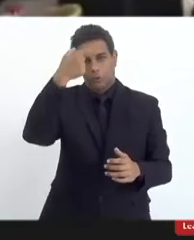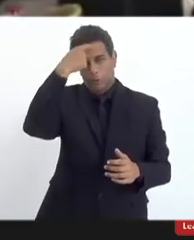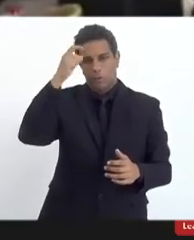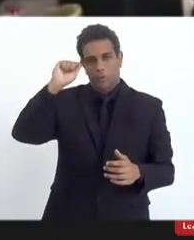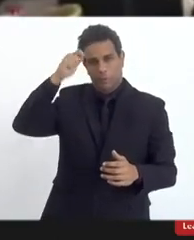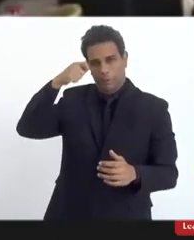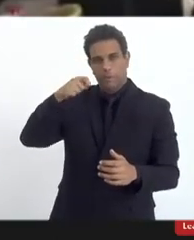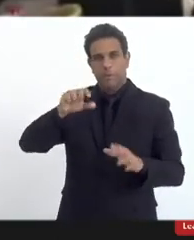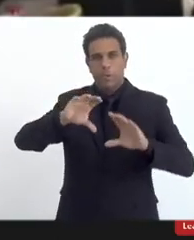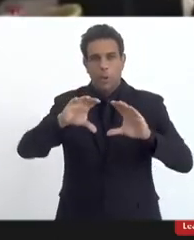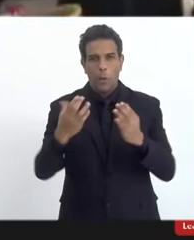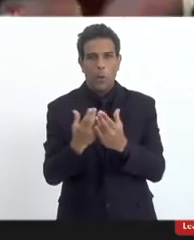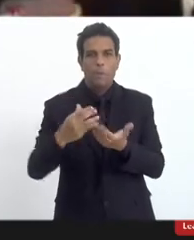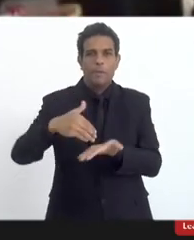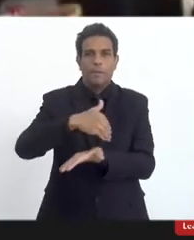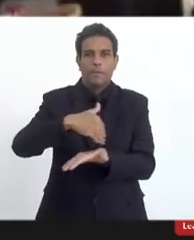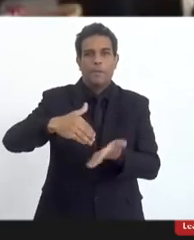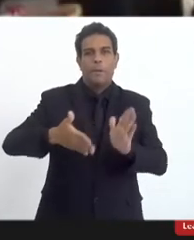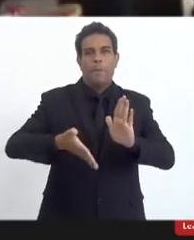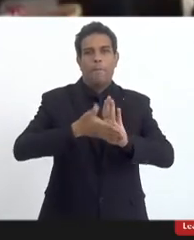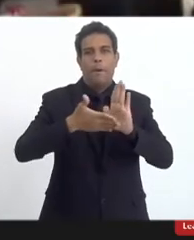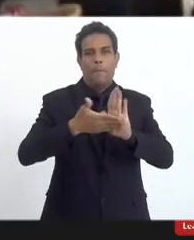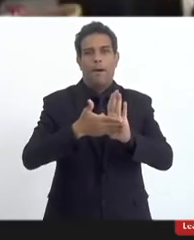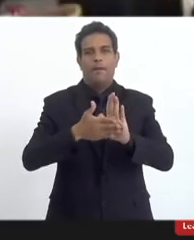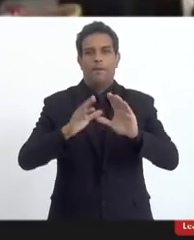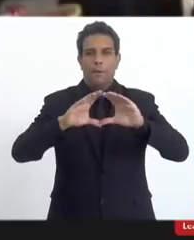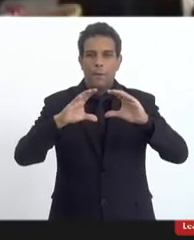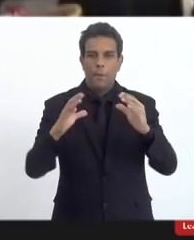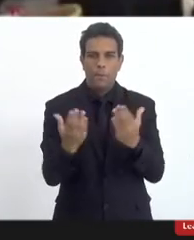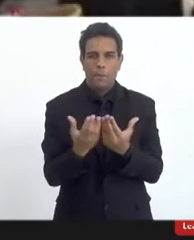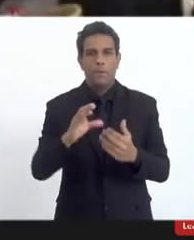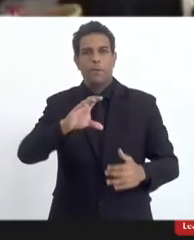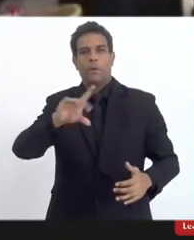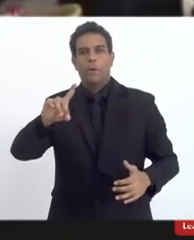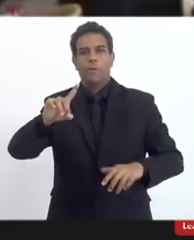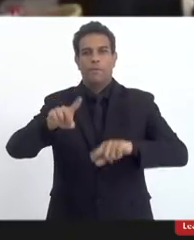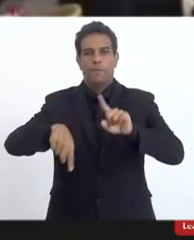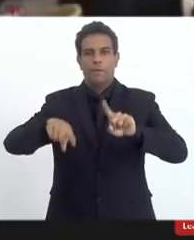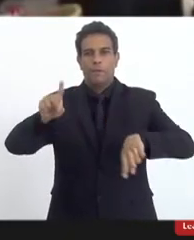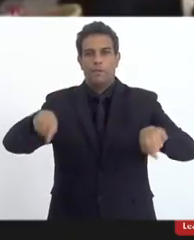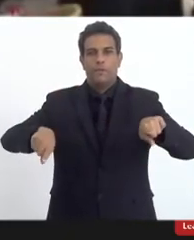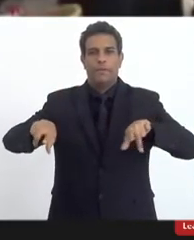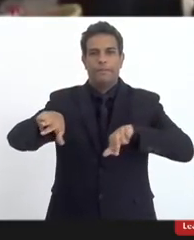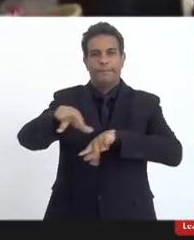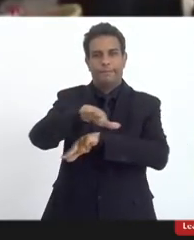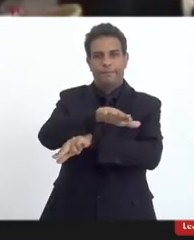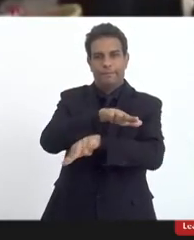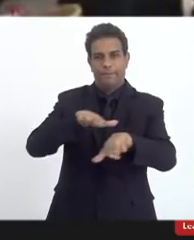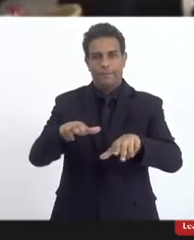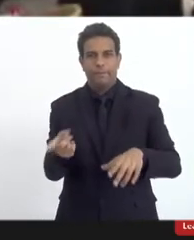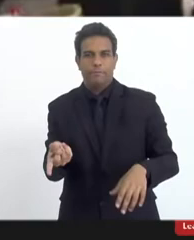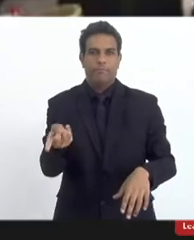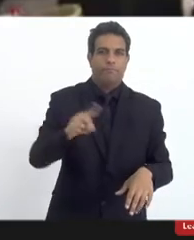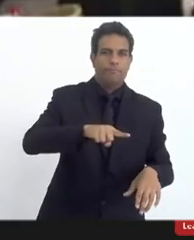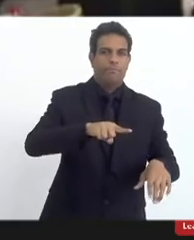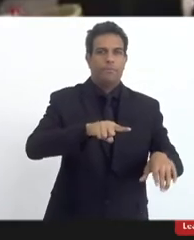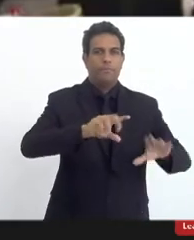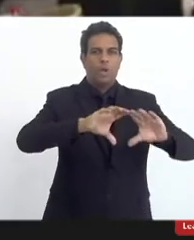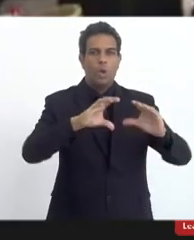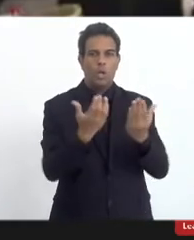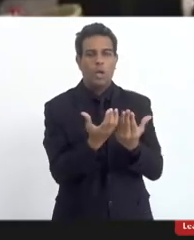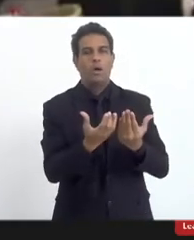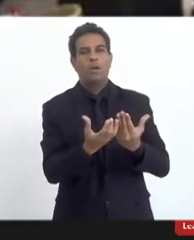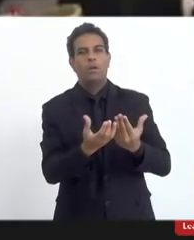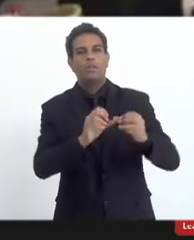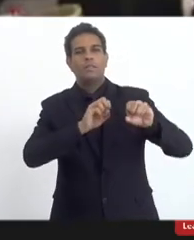Secretaria de Educação está propondo, que é da coordenação de diversidade, não da coordenação do ensino religioso, mas